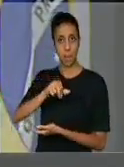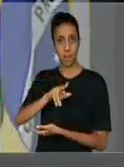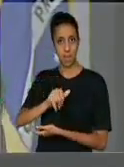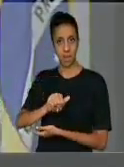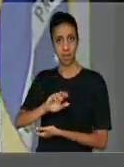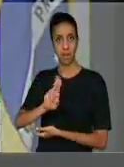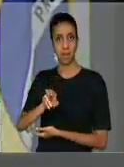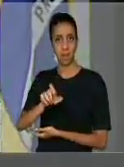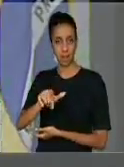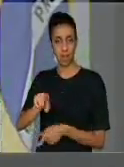Muito obrigado. Obrigado. Obrigado.